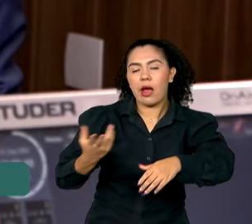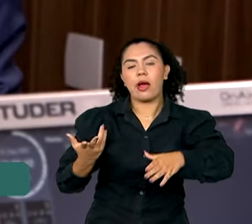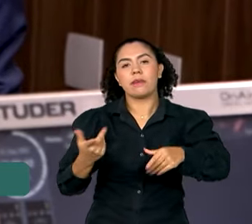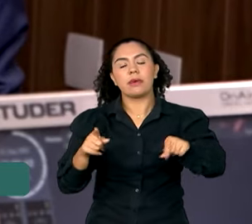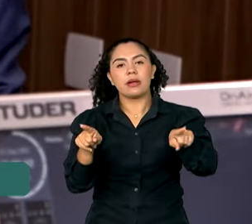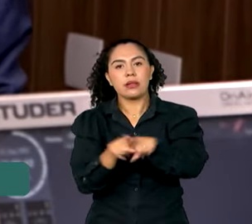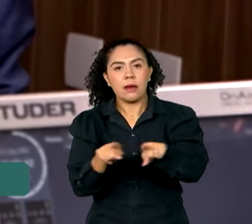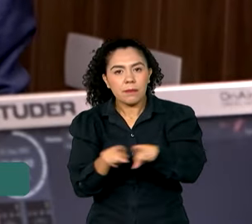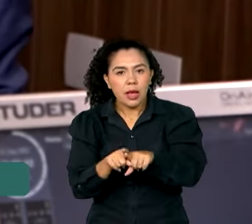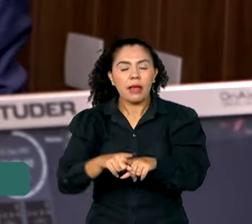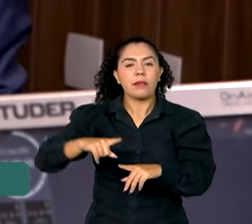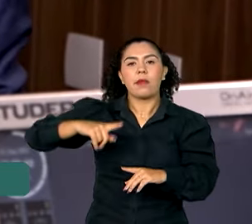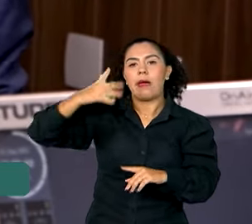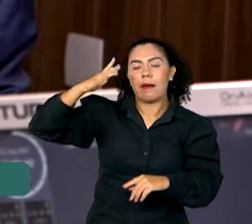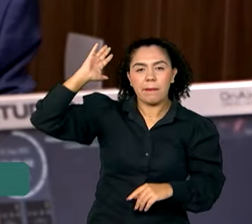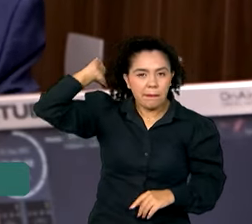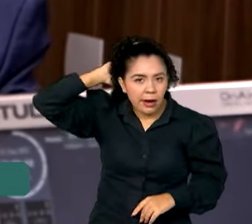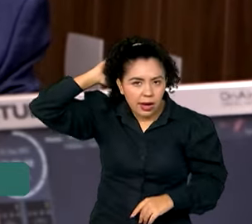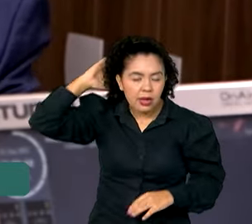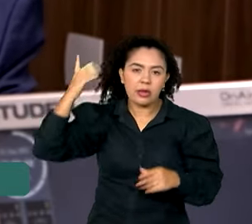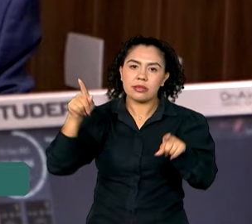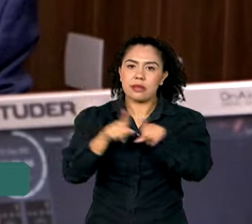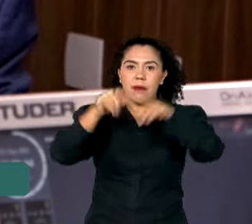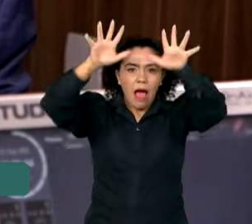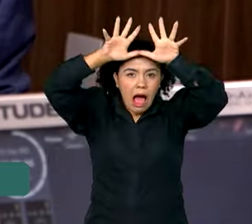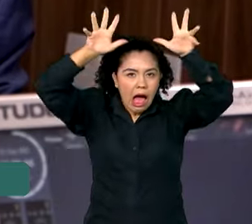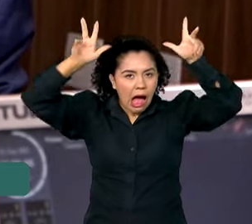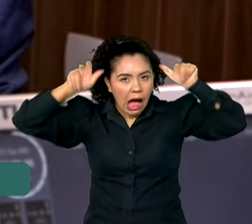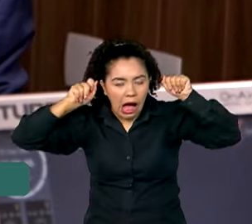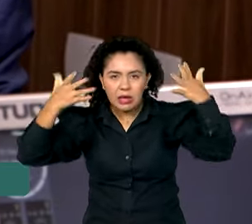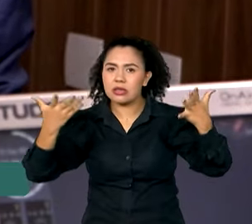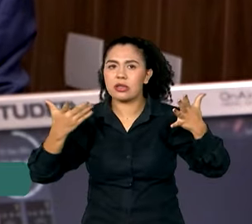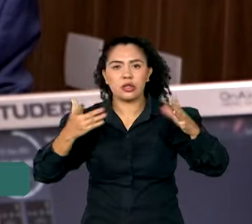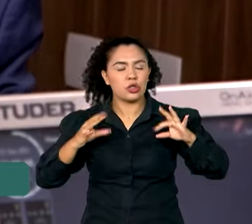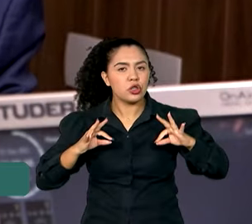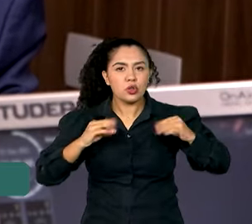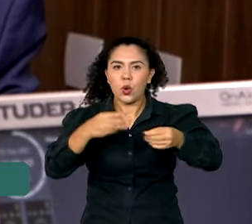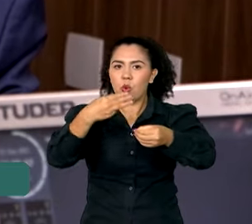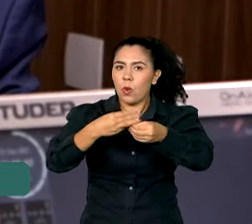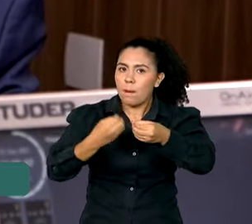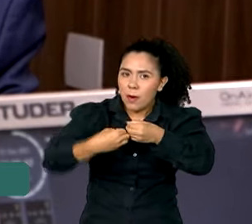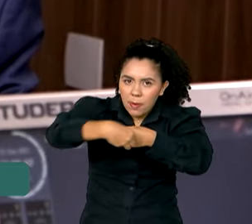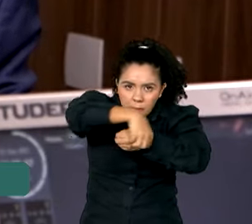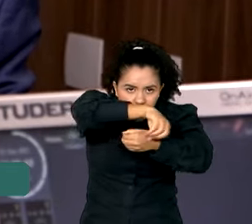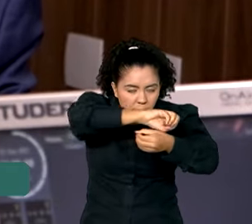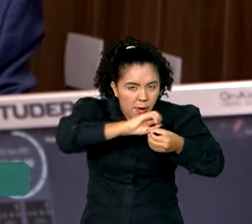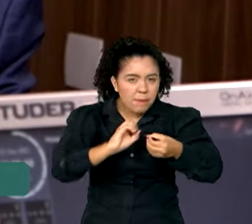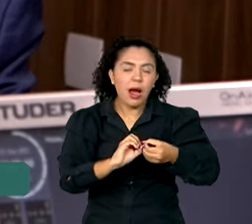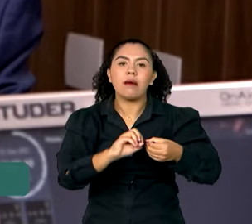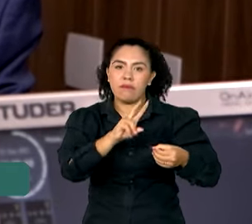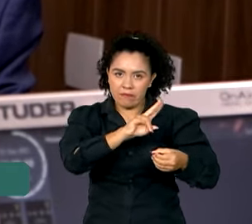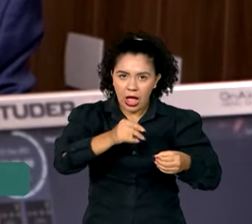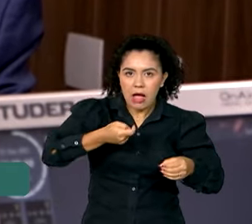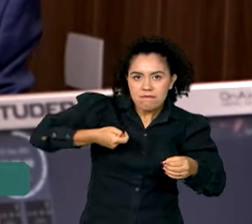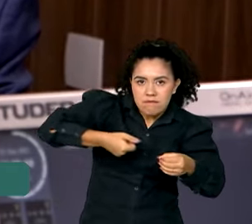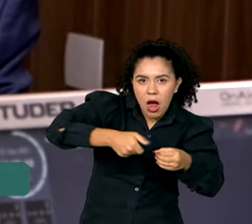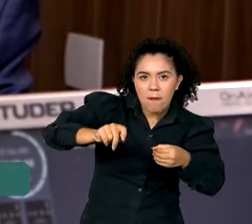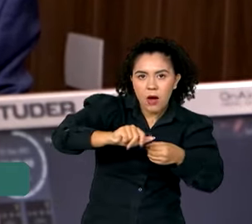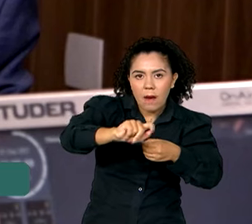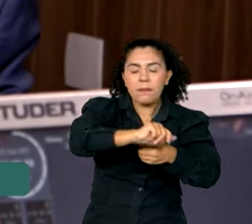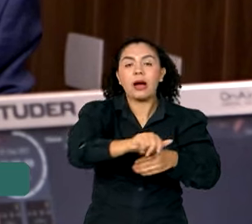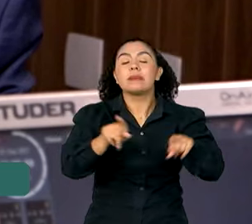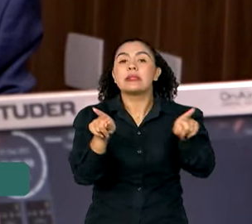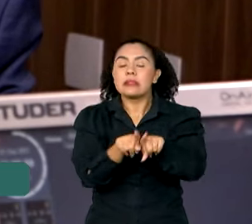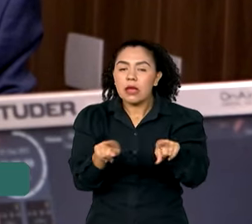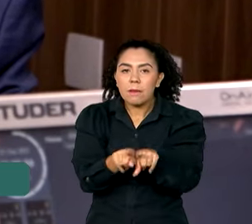do Pará, do Acre, ou seja, todos os municípios da região. E também, é claro, mantendo